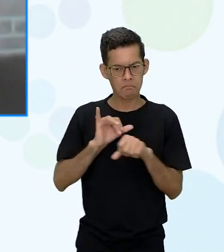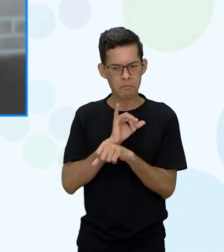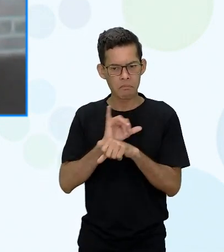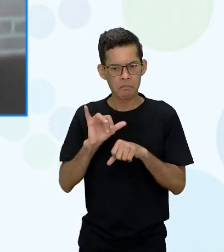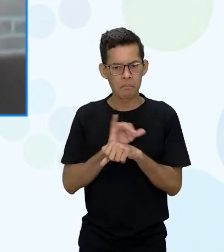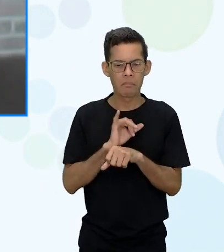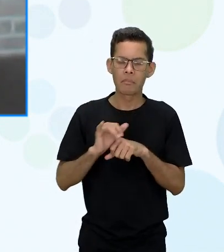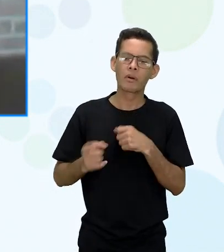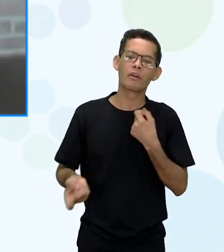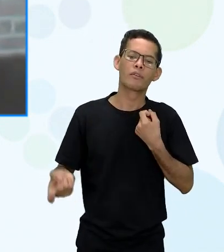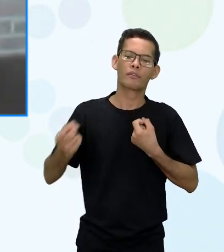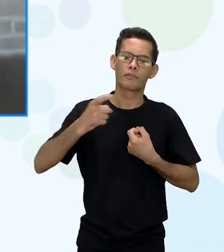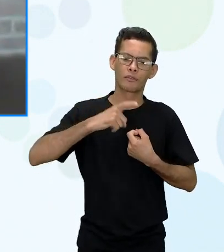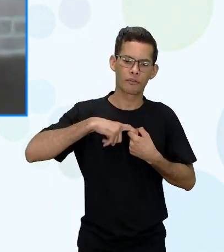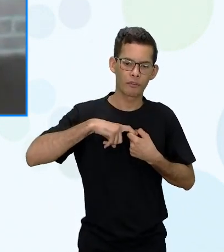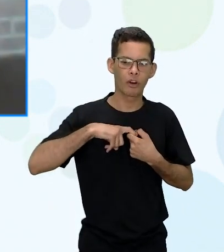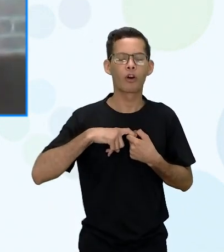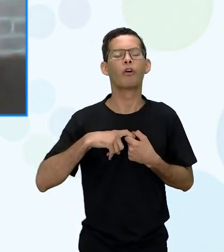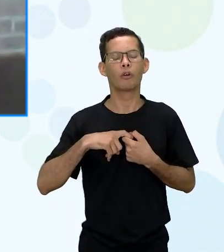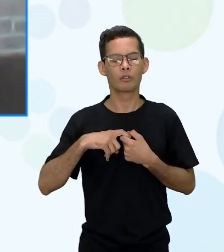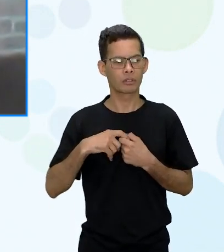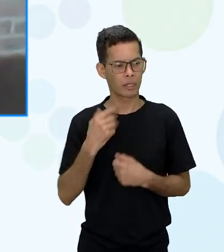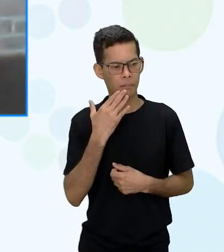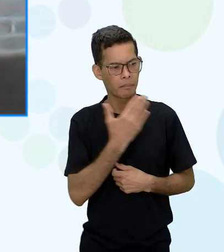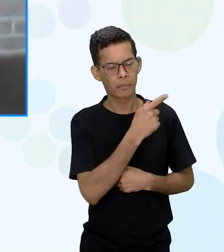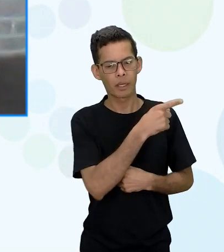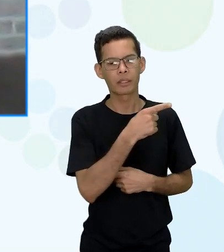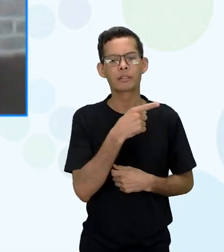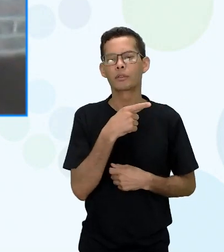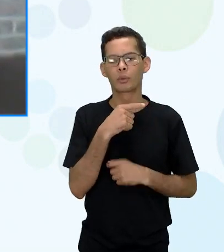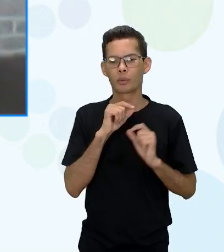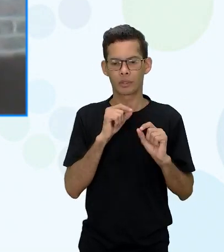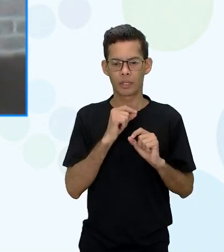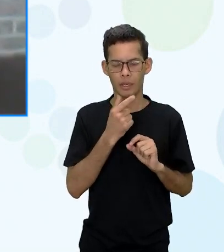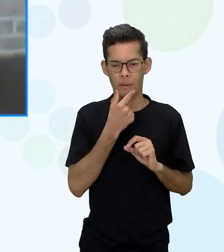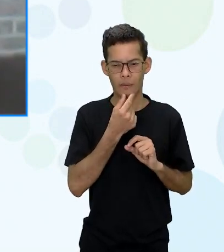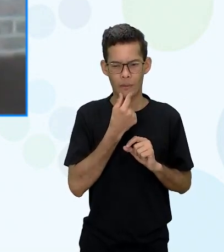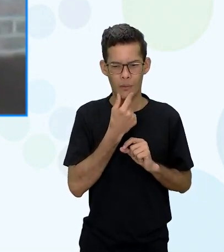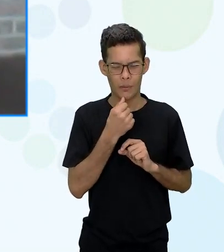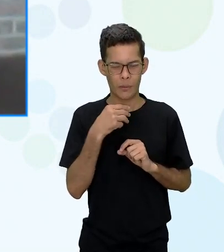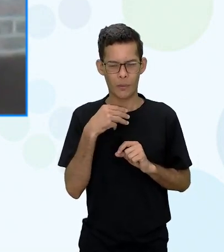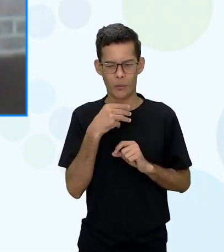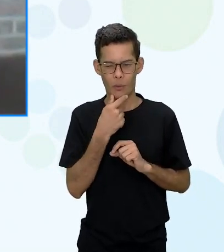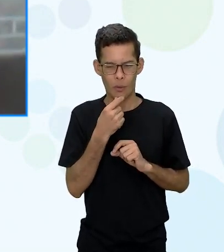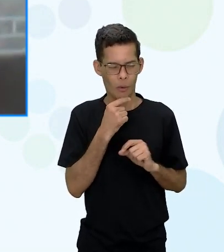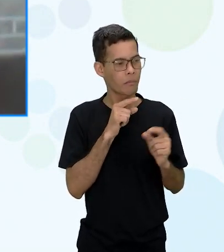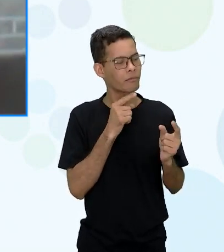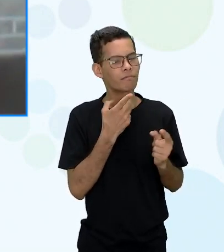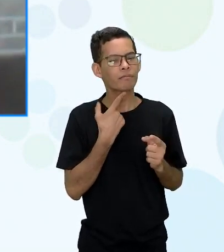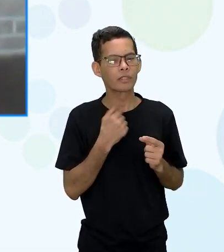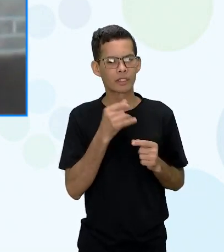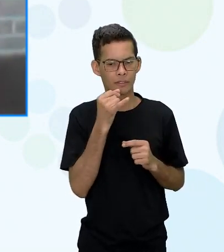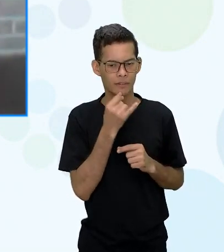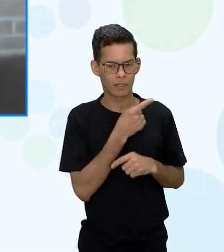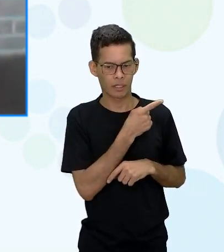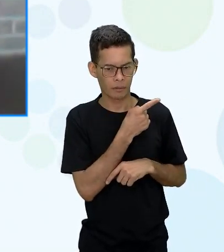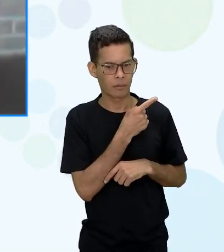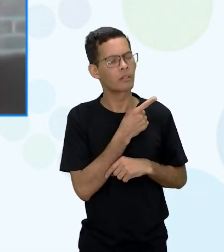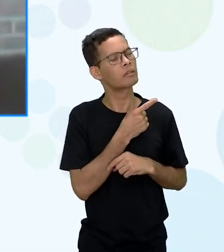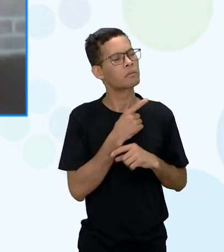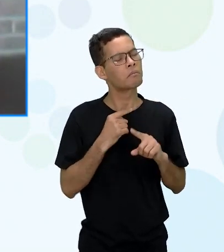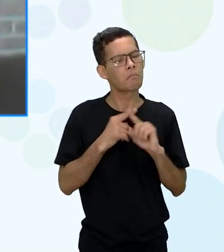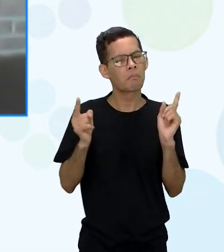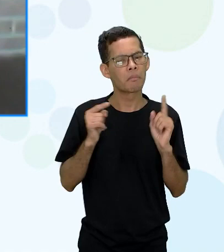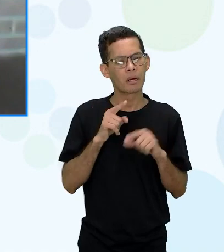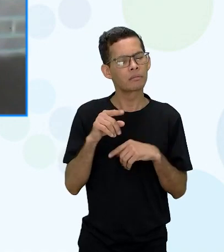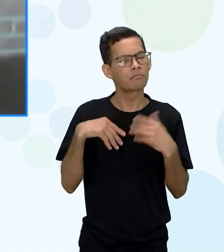e ela pede para a mamáia ela quer ficar com aquele homem né e depois no final do livro é que ela chega e a conclusão